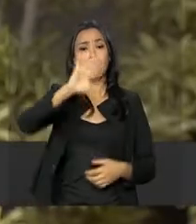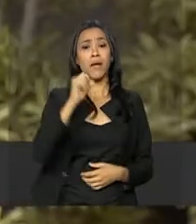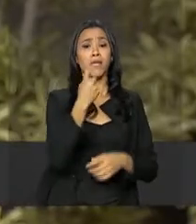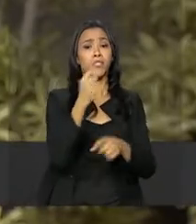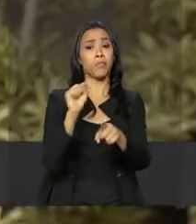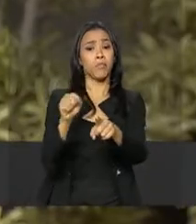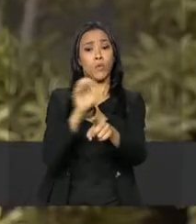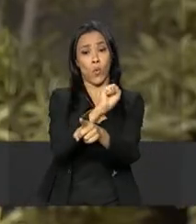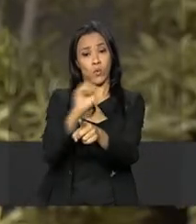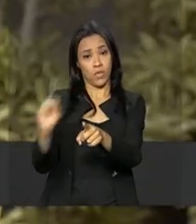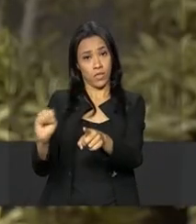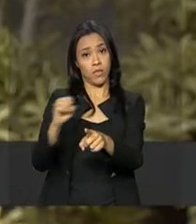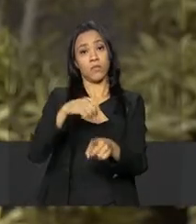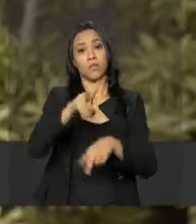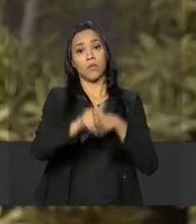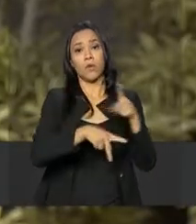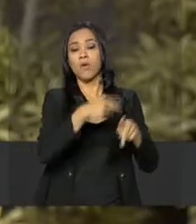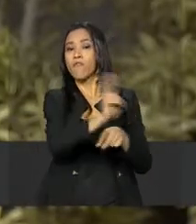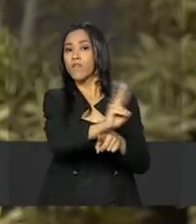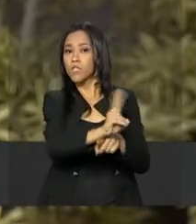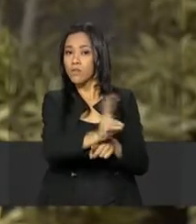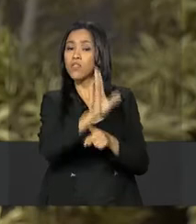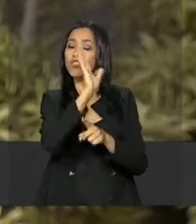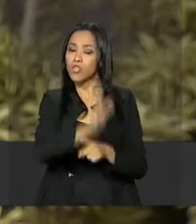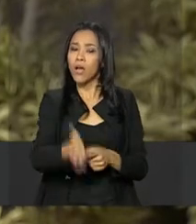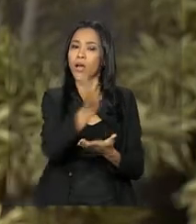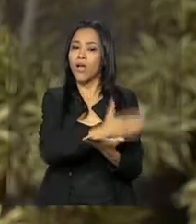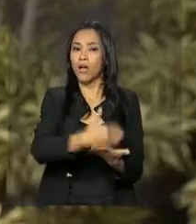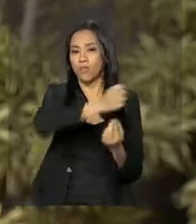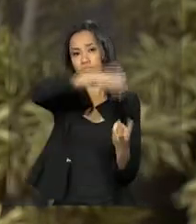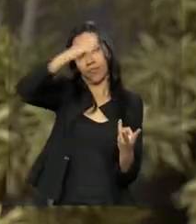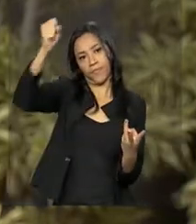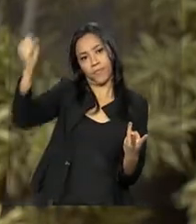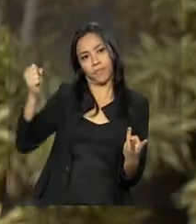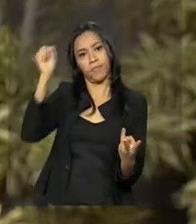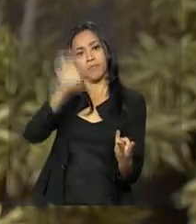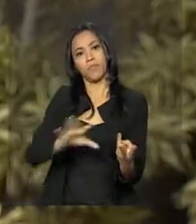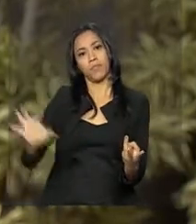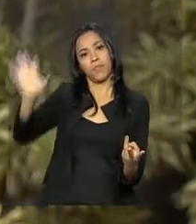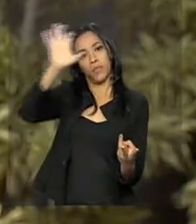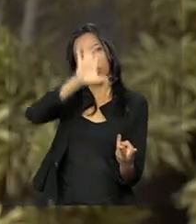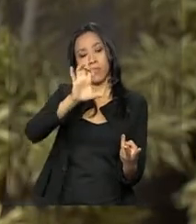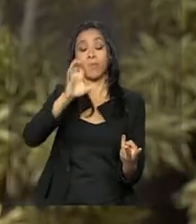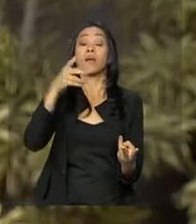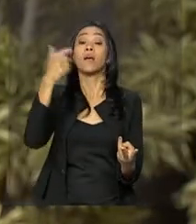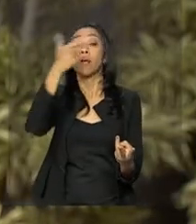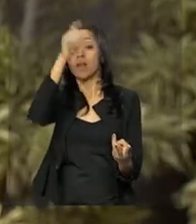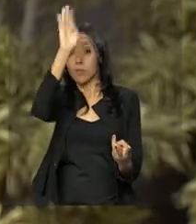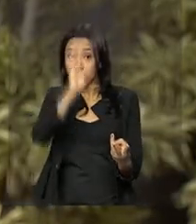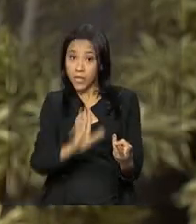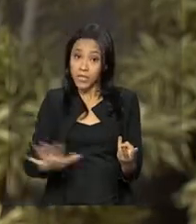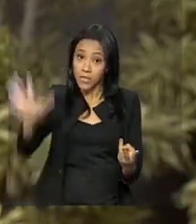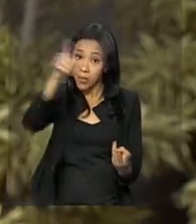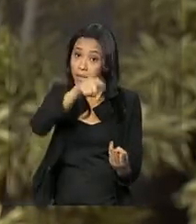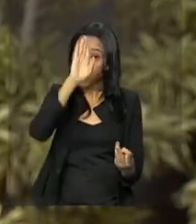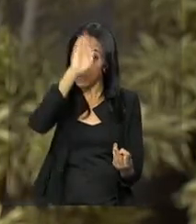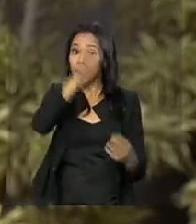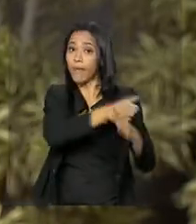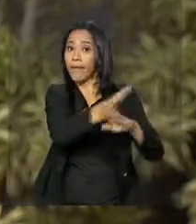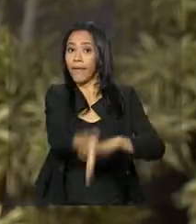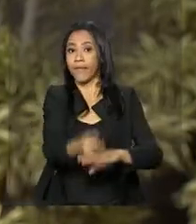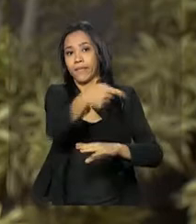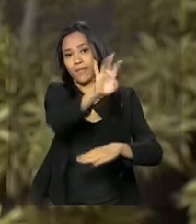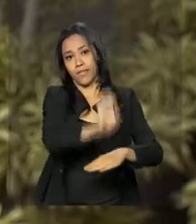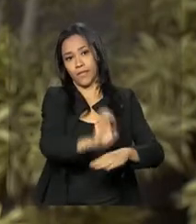venezuelanos já passaram pelo processo de interiorização, ou seja, foram levados de Roraima, que é a porta principal de